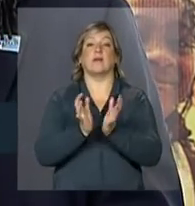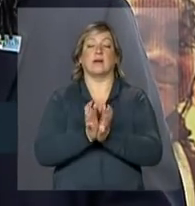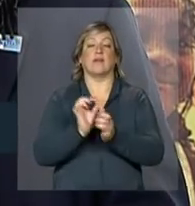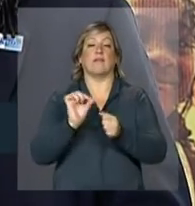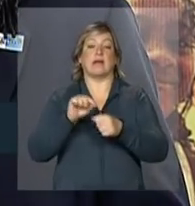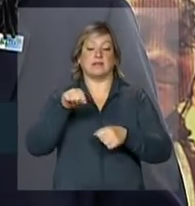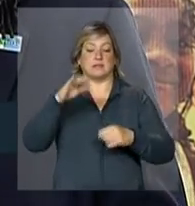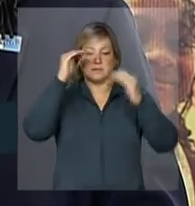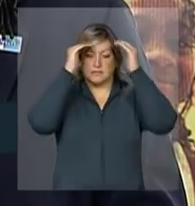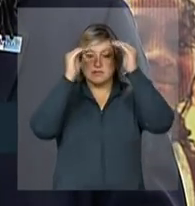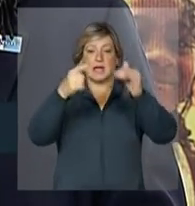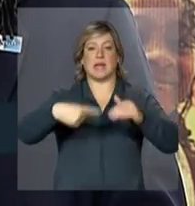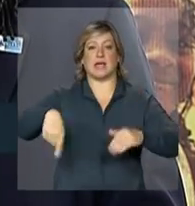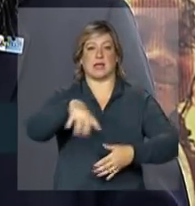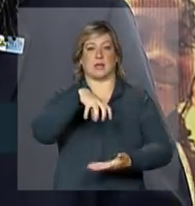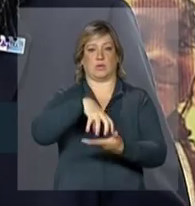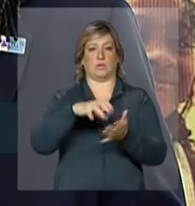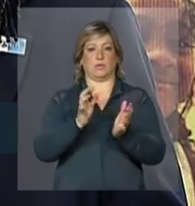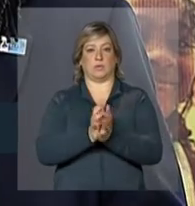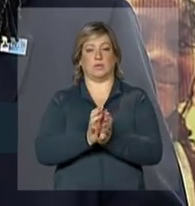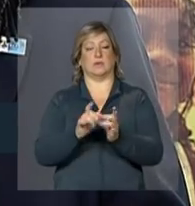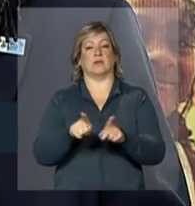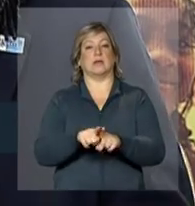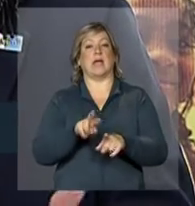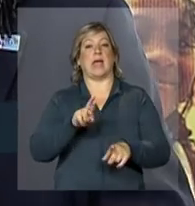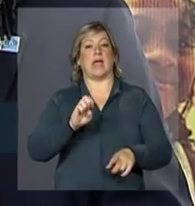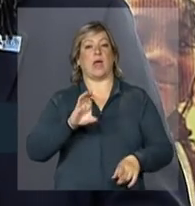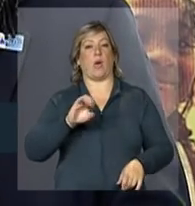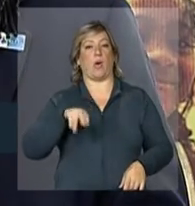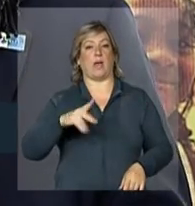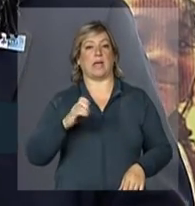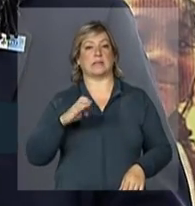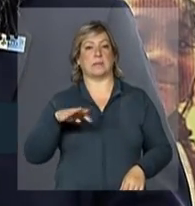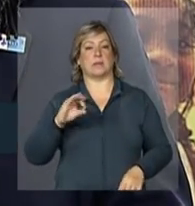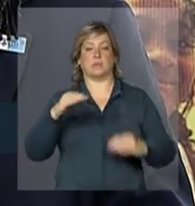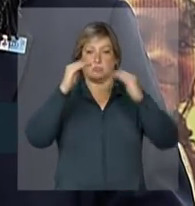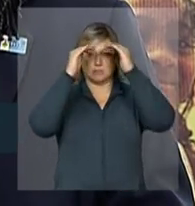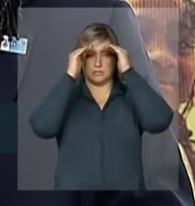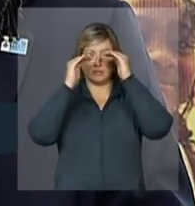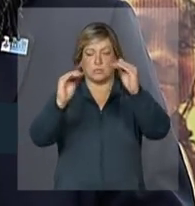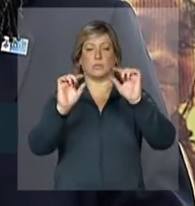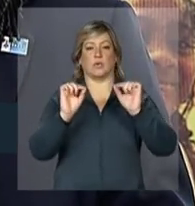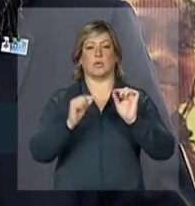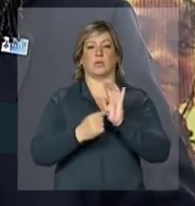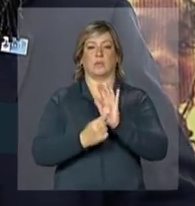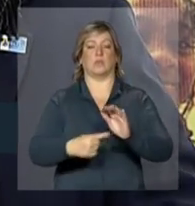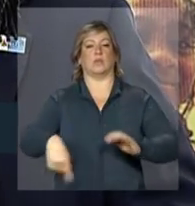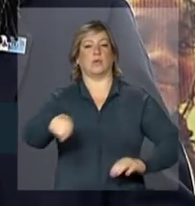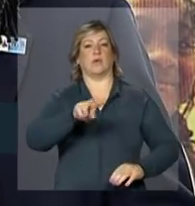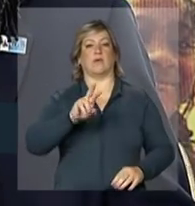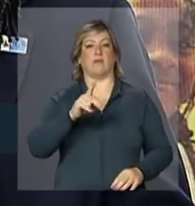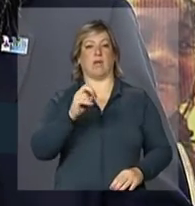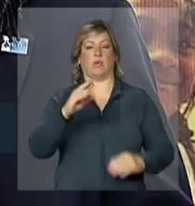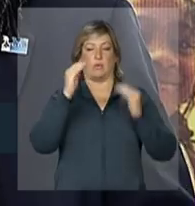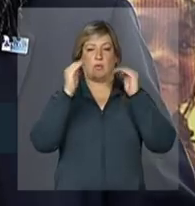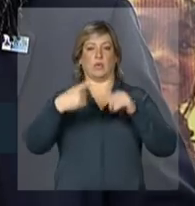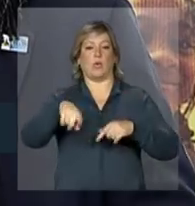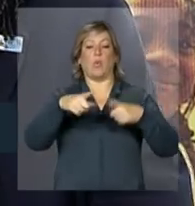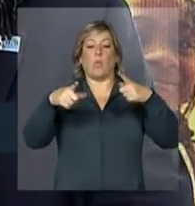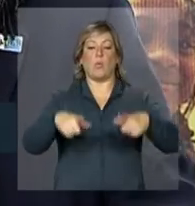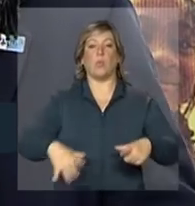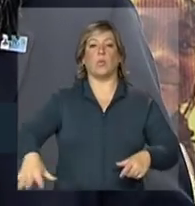porque aí inicia o processo de reconhecimento, de identidade dessas comunidades, de localização